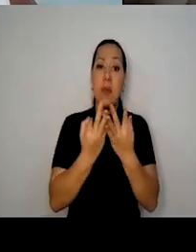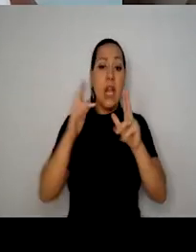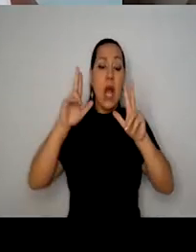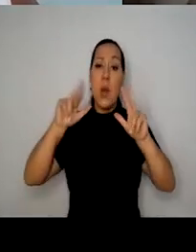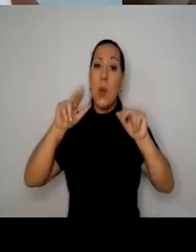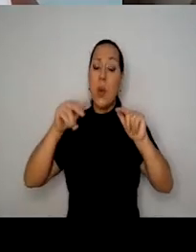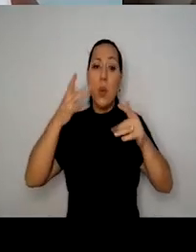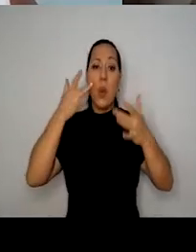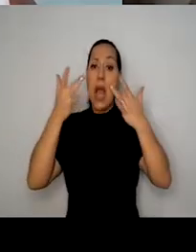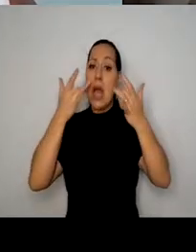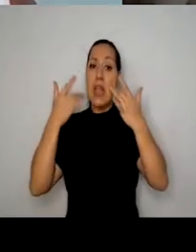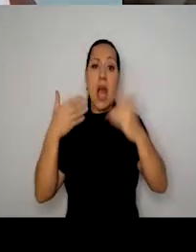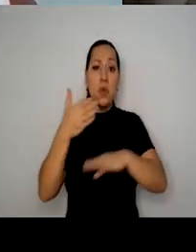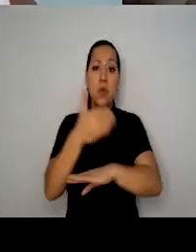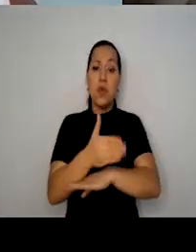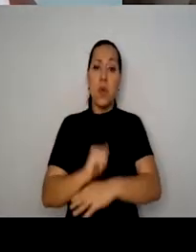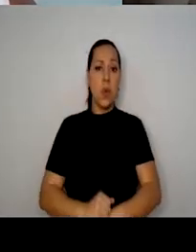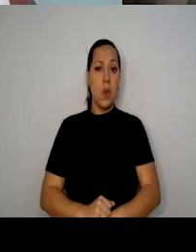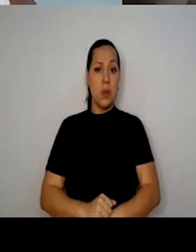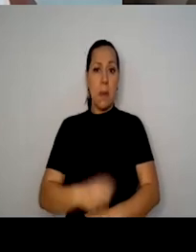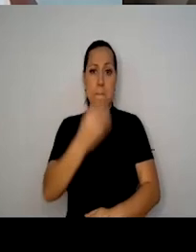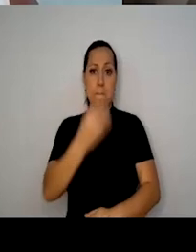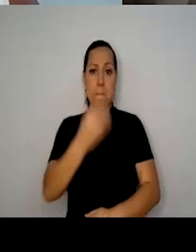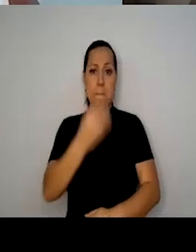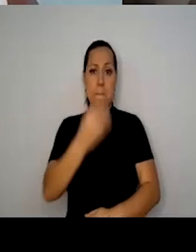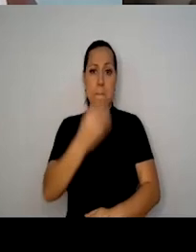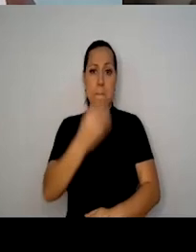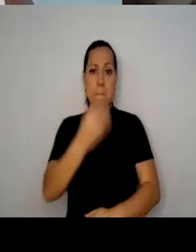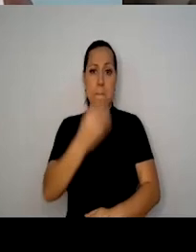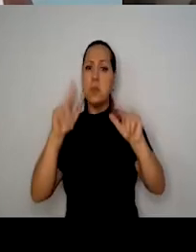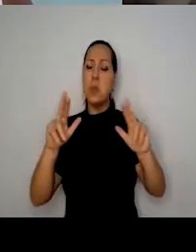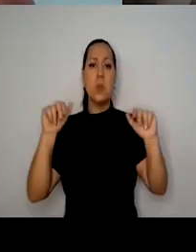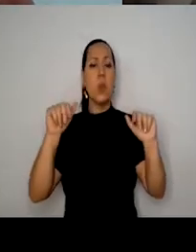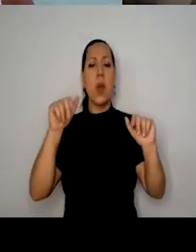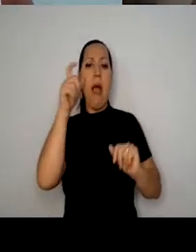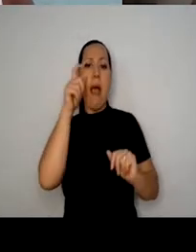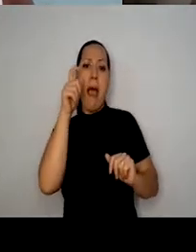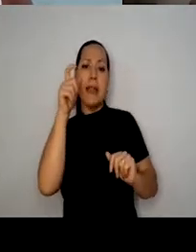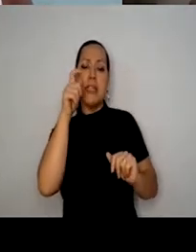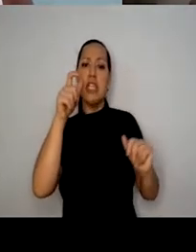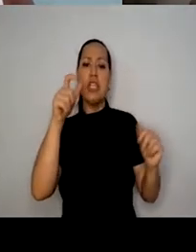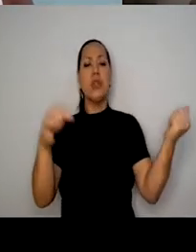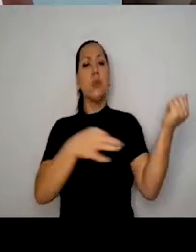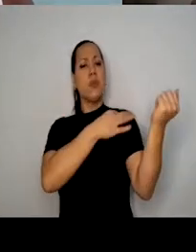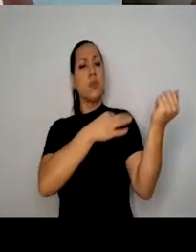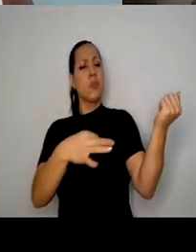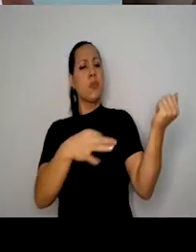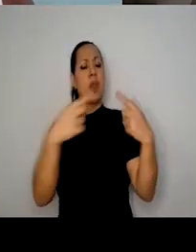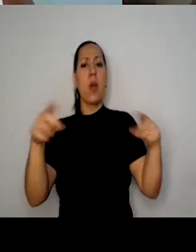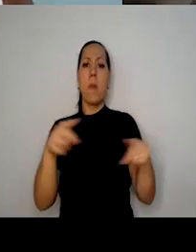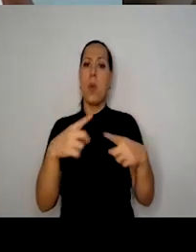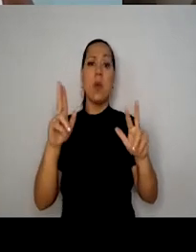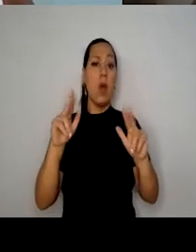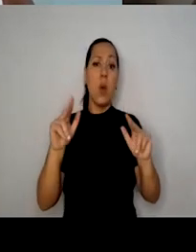teatro, que nunca viram um palhaço, que nunca assistiram a um concerto, e muitas vezes